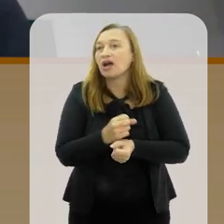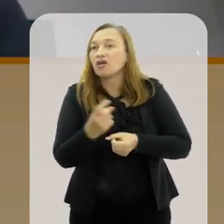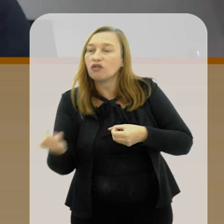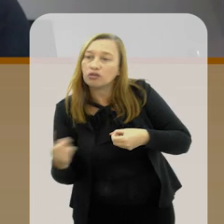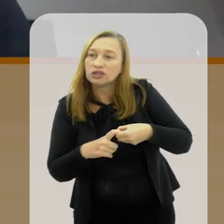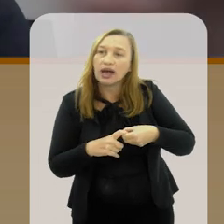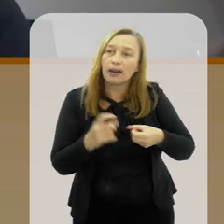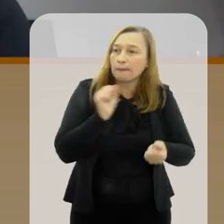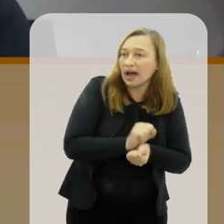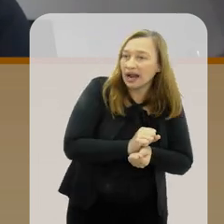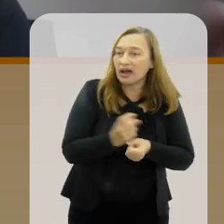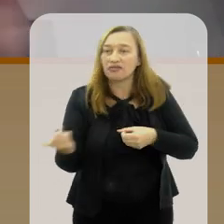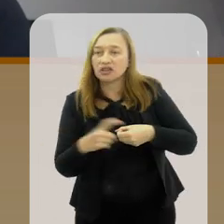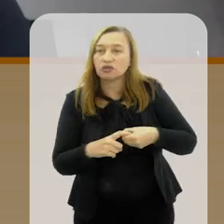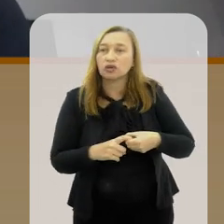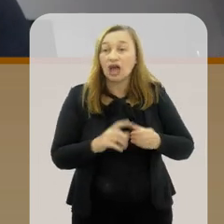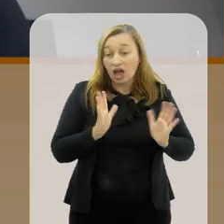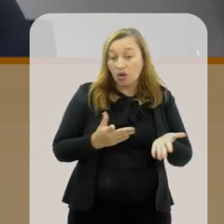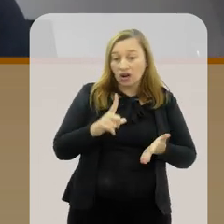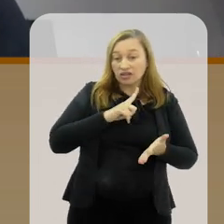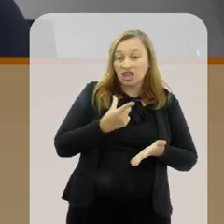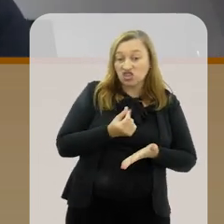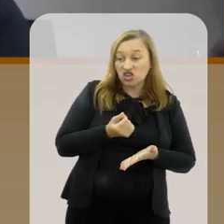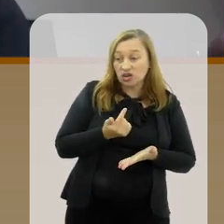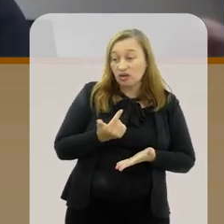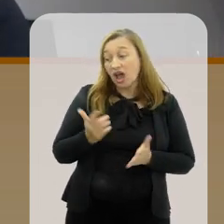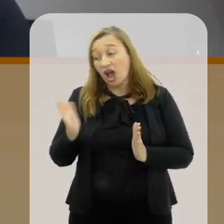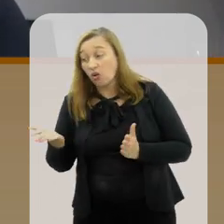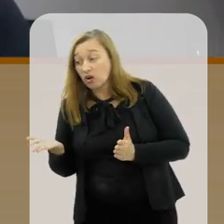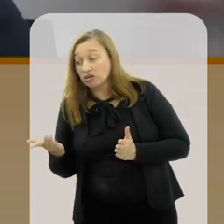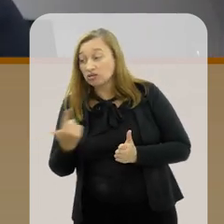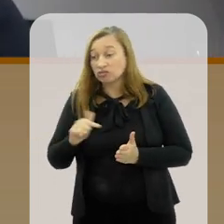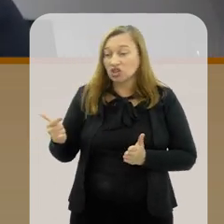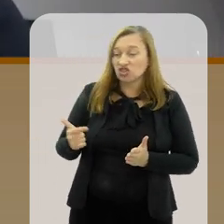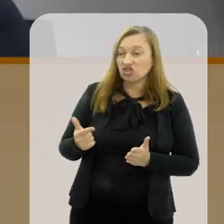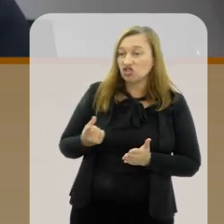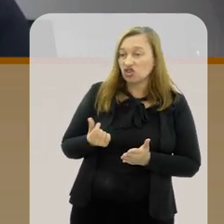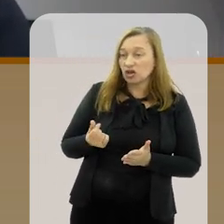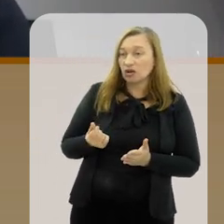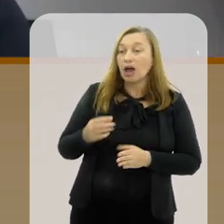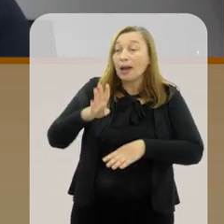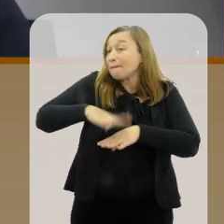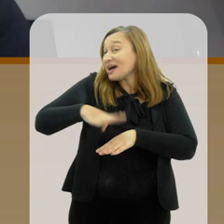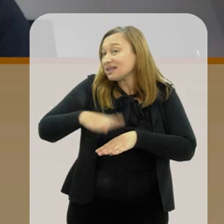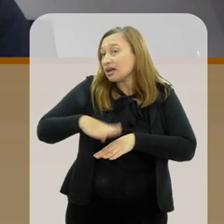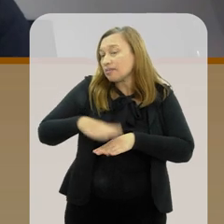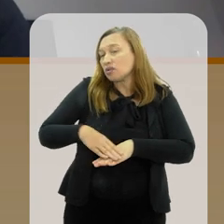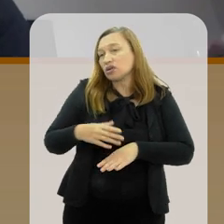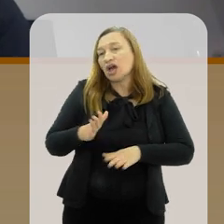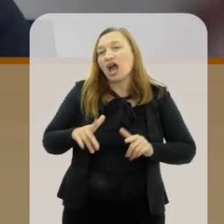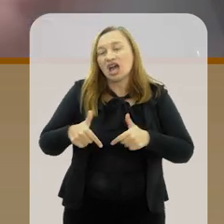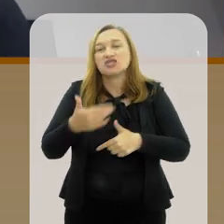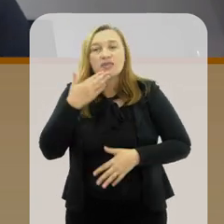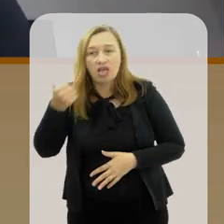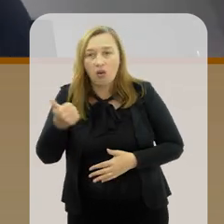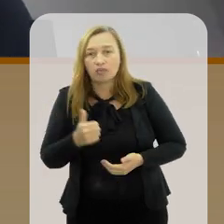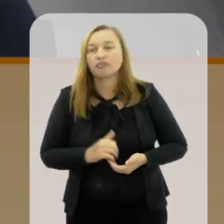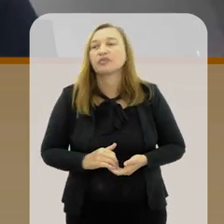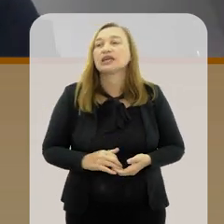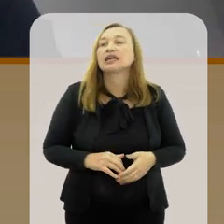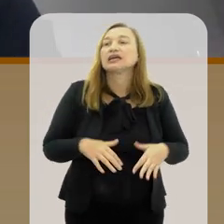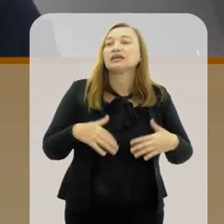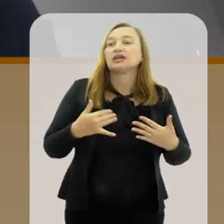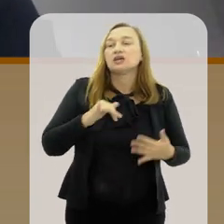pode parar e recomeçar e parar agora ter recurso agora não ter recurso não pode ser pensado dessa maneira exato em matemática